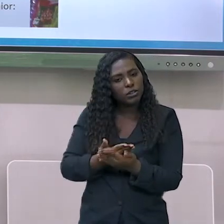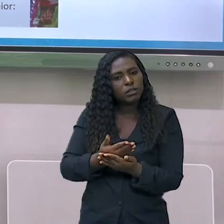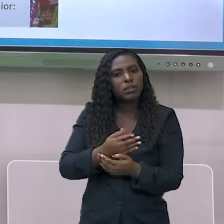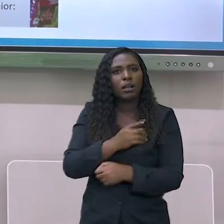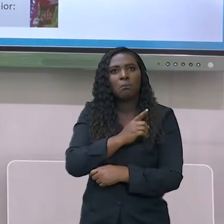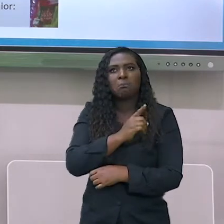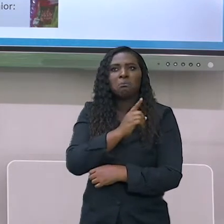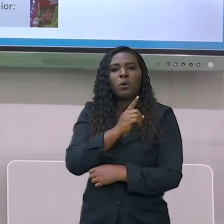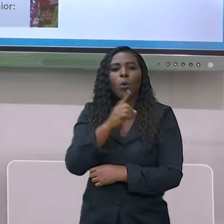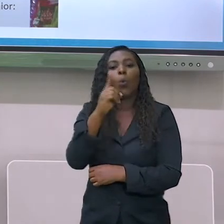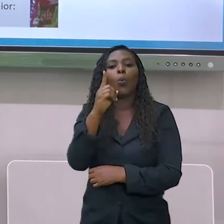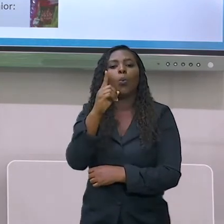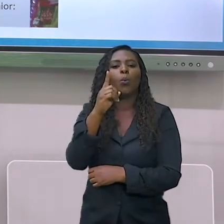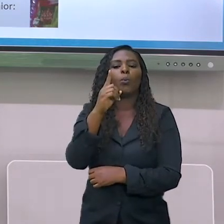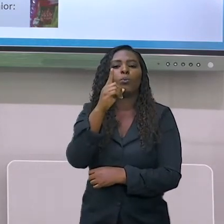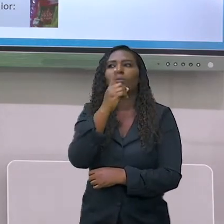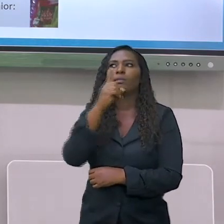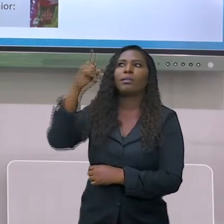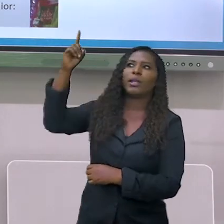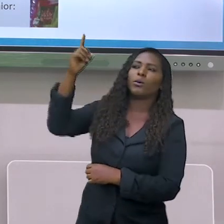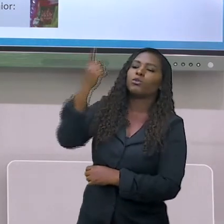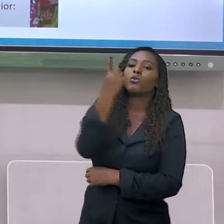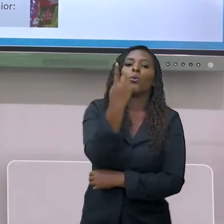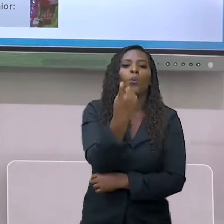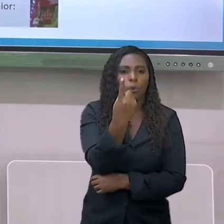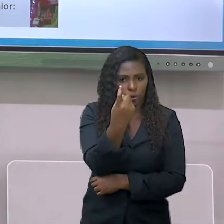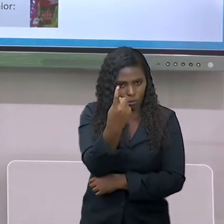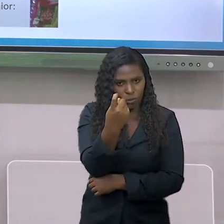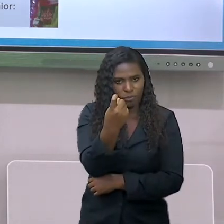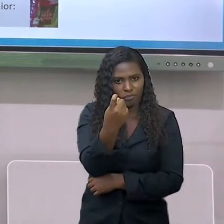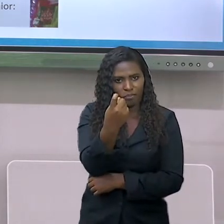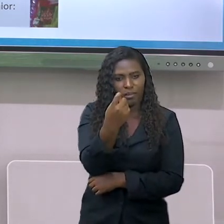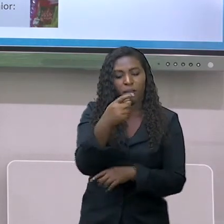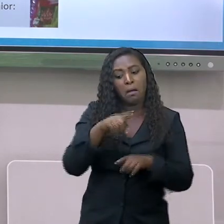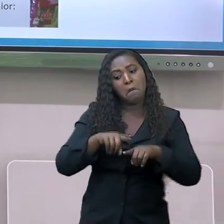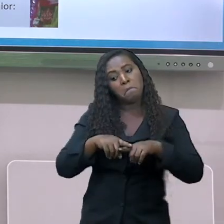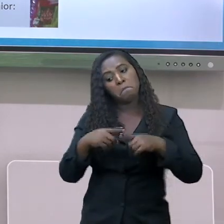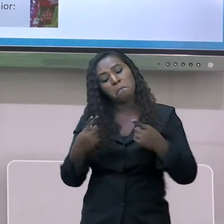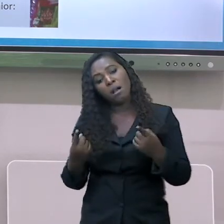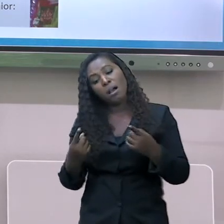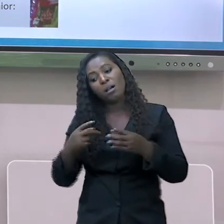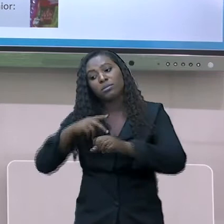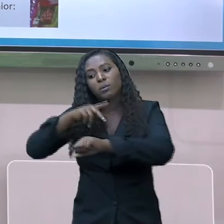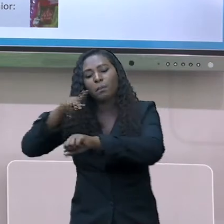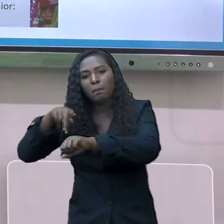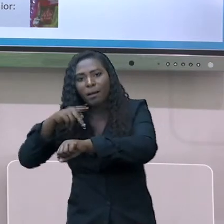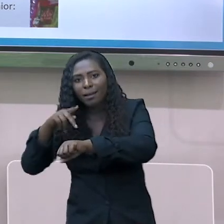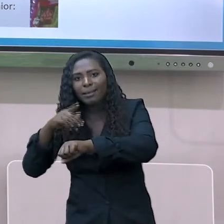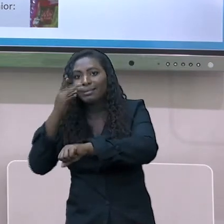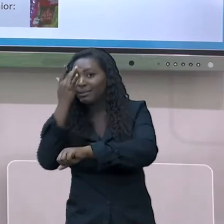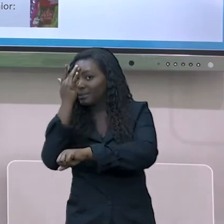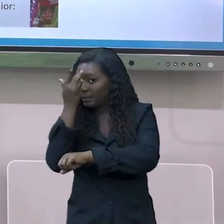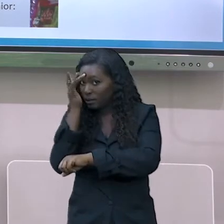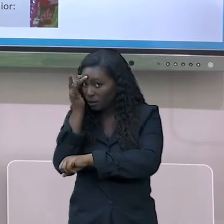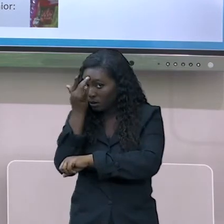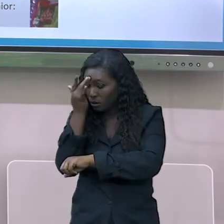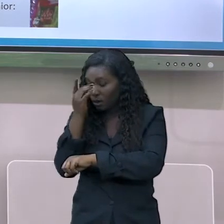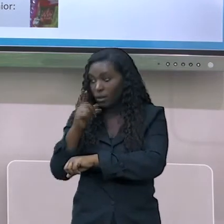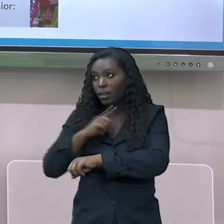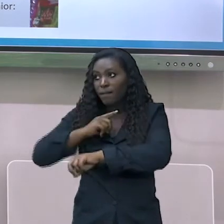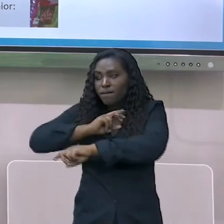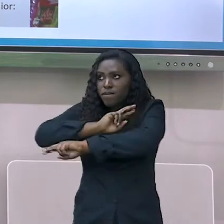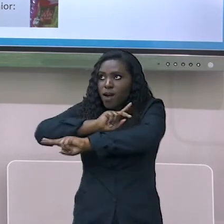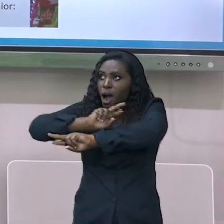enquanto que na Índia, nós vamos encontrar N deuses de acordo com a religião.